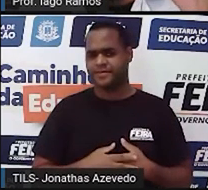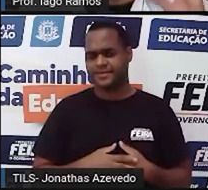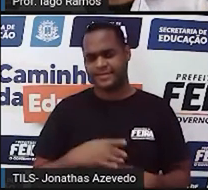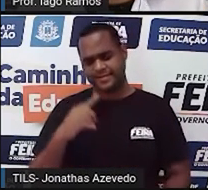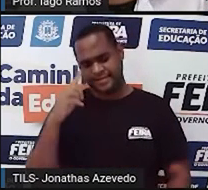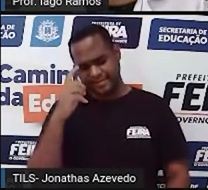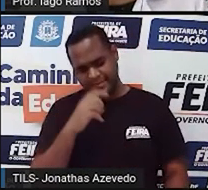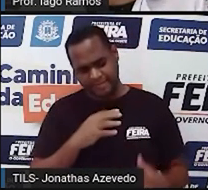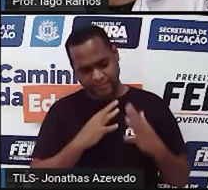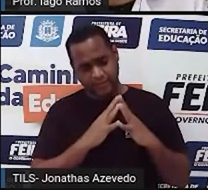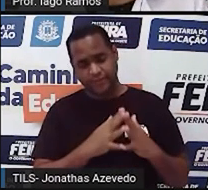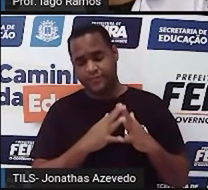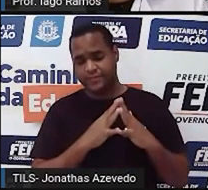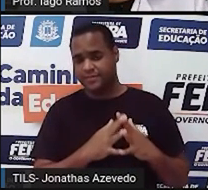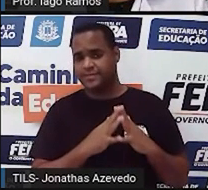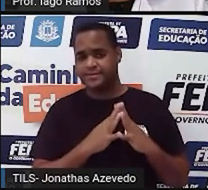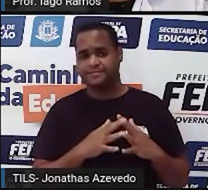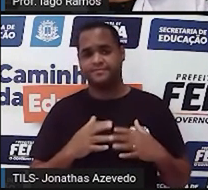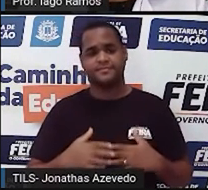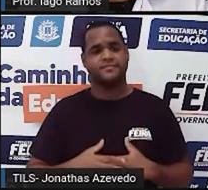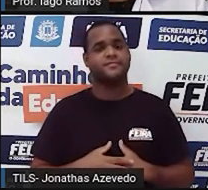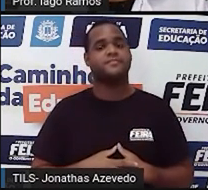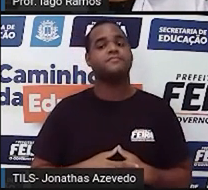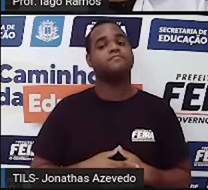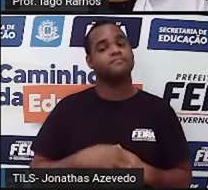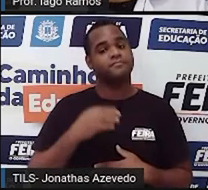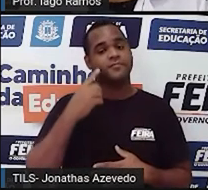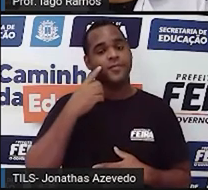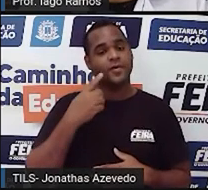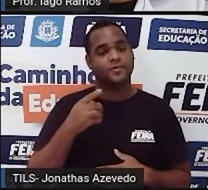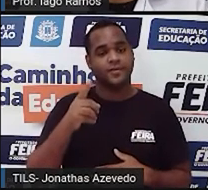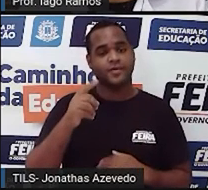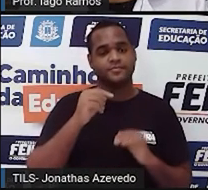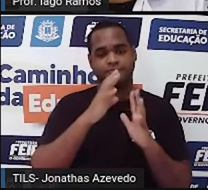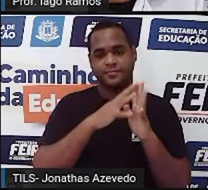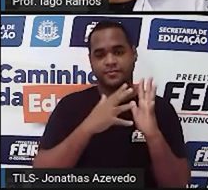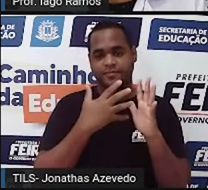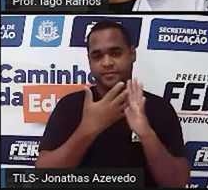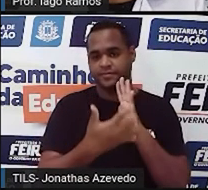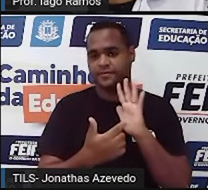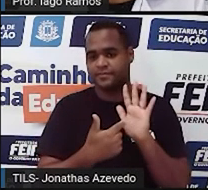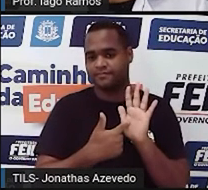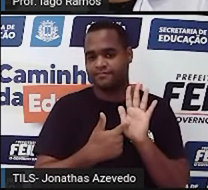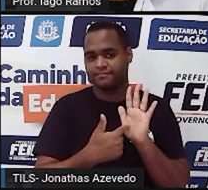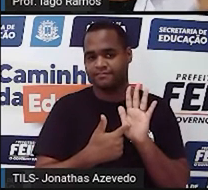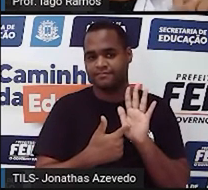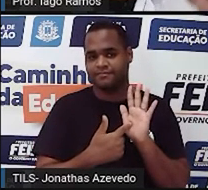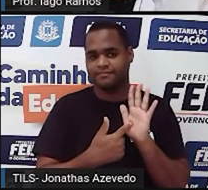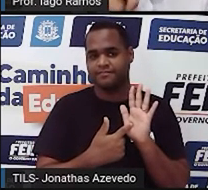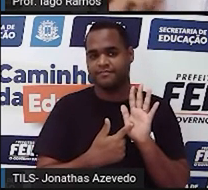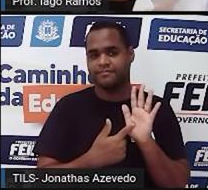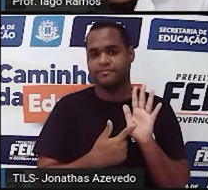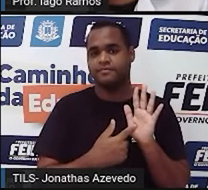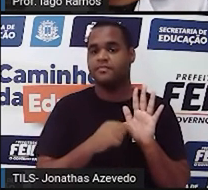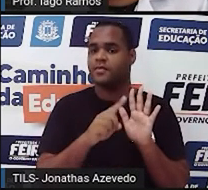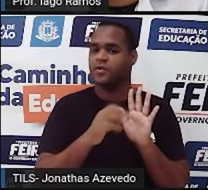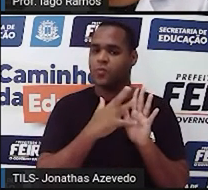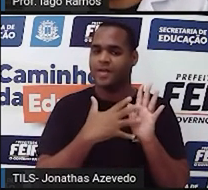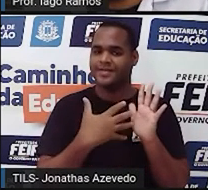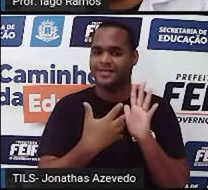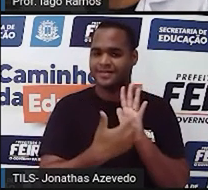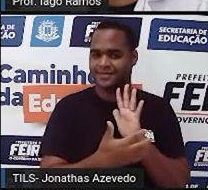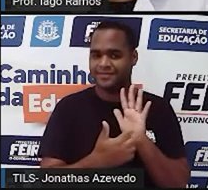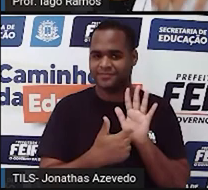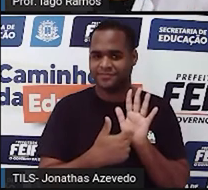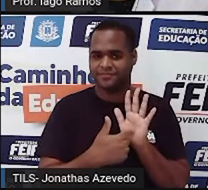confuso, fiquei confusa. Olha só. Esse aqui é o quadrado mágico. Aliás, esse é um quadrado mágico.